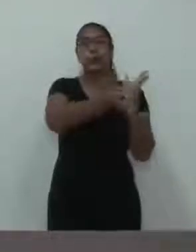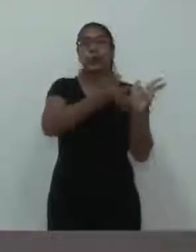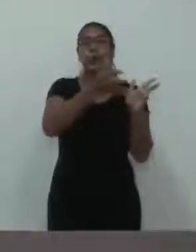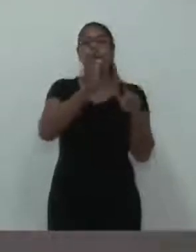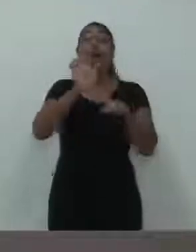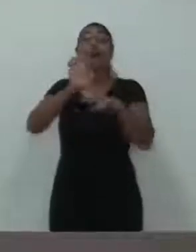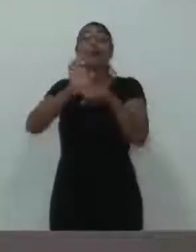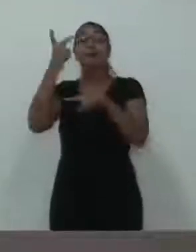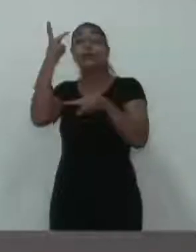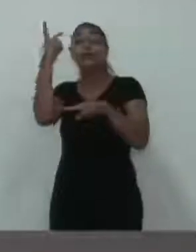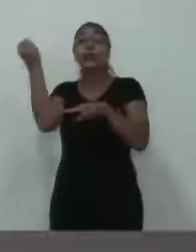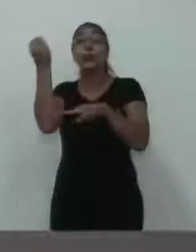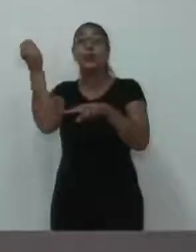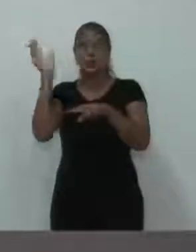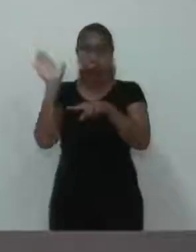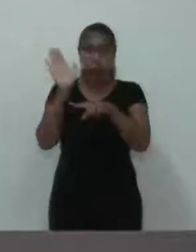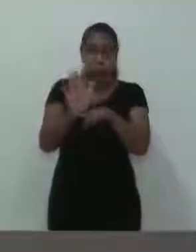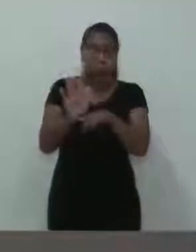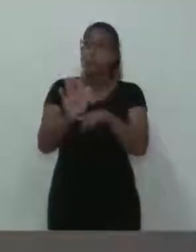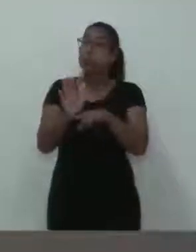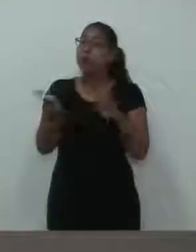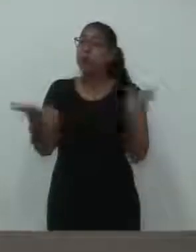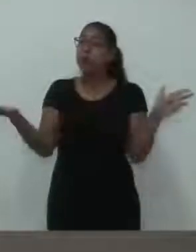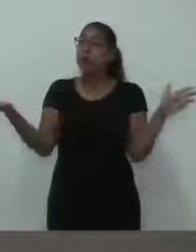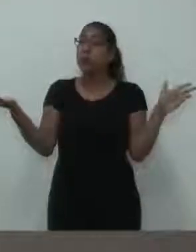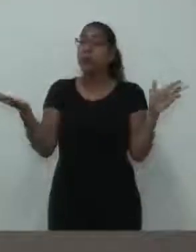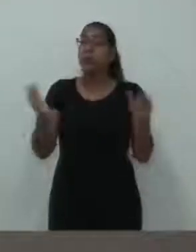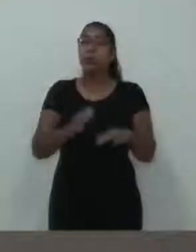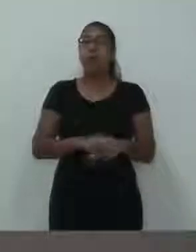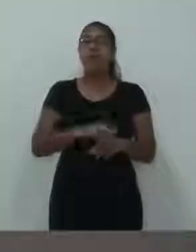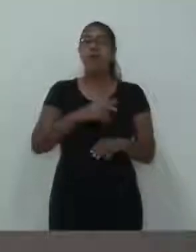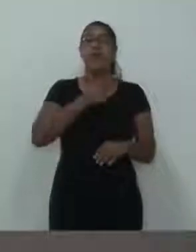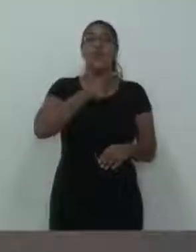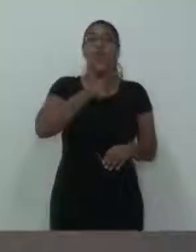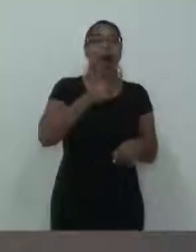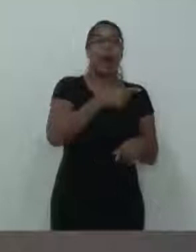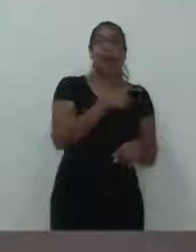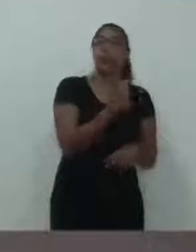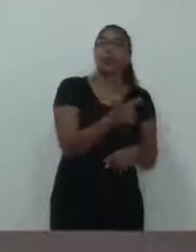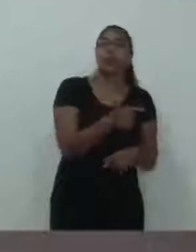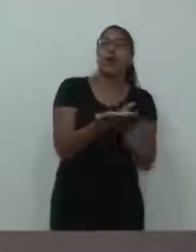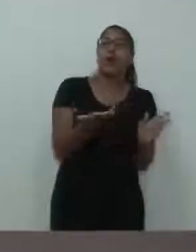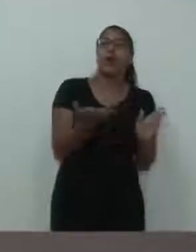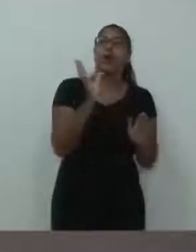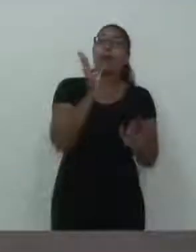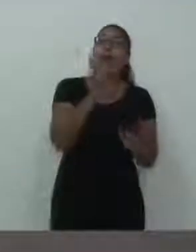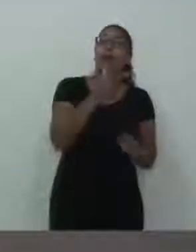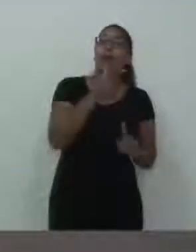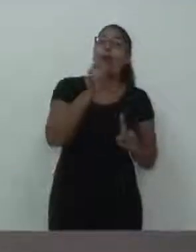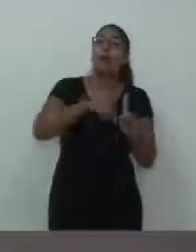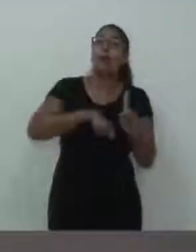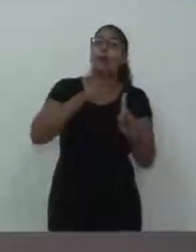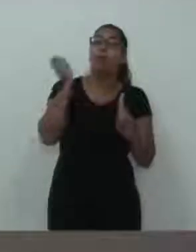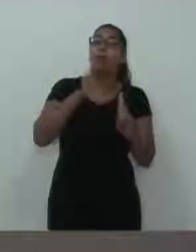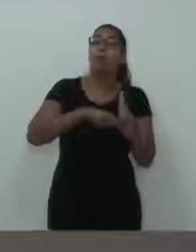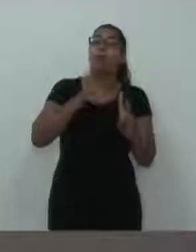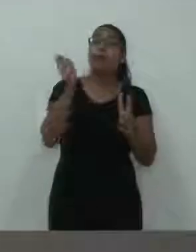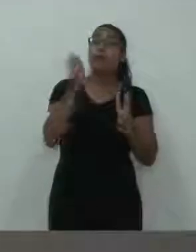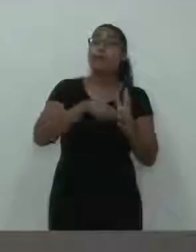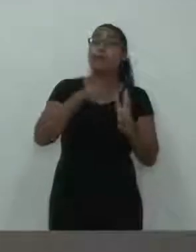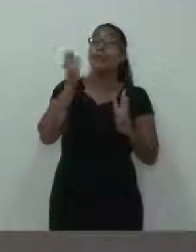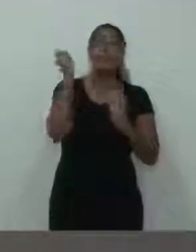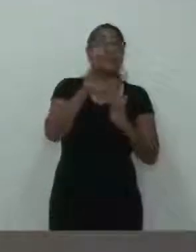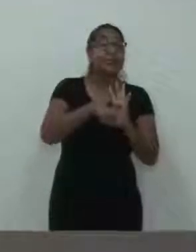comparece. Não tem a vaga. Demora um, dois, três meses,